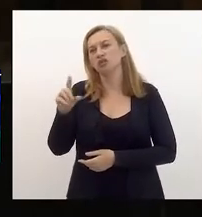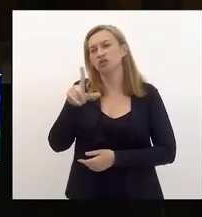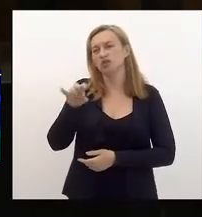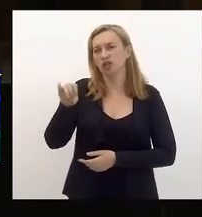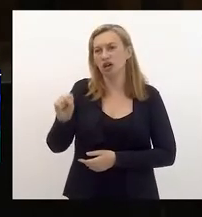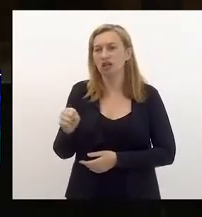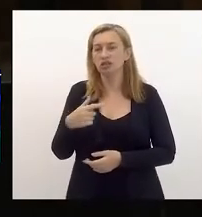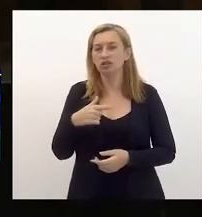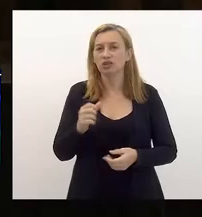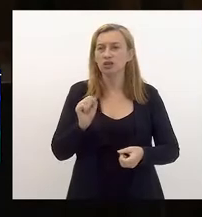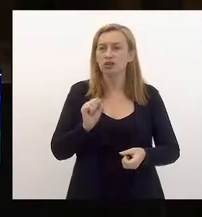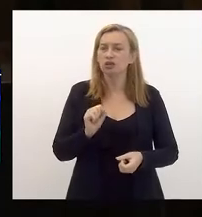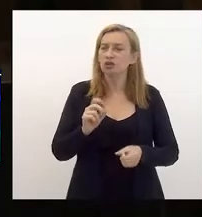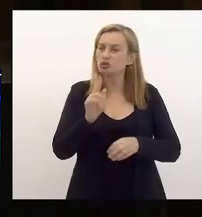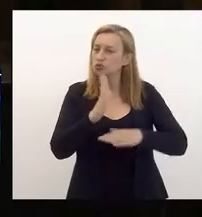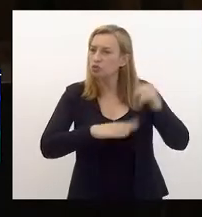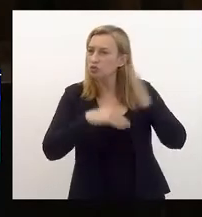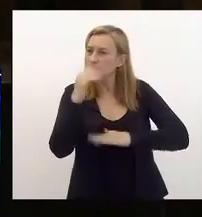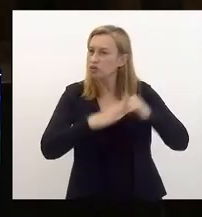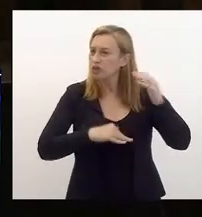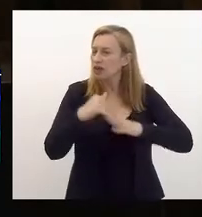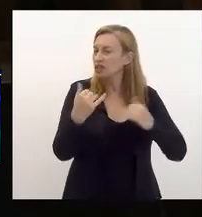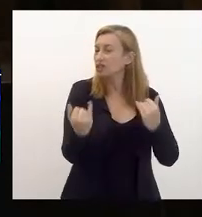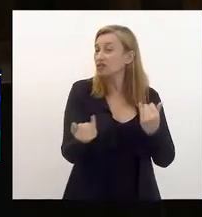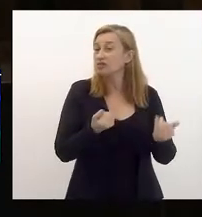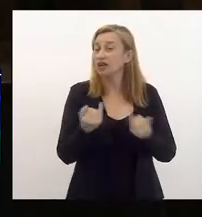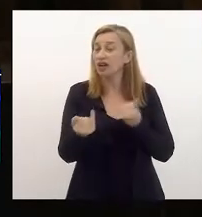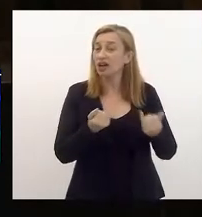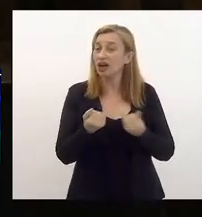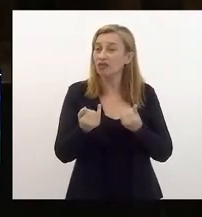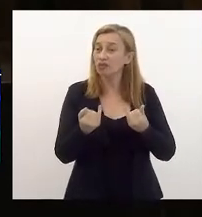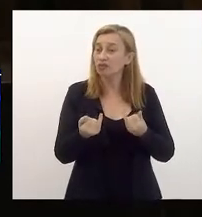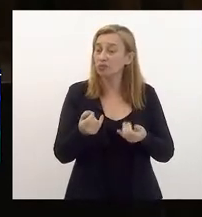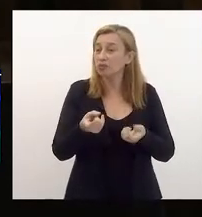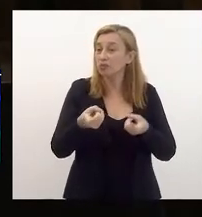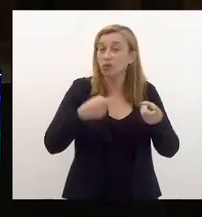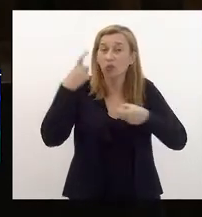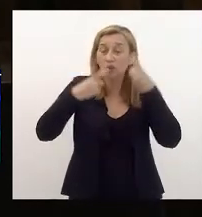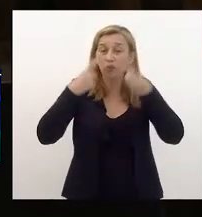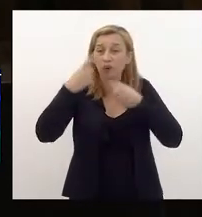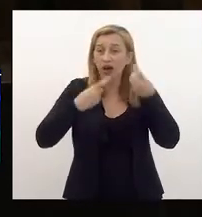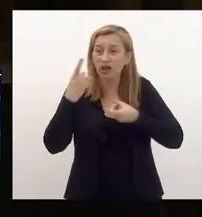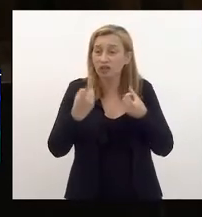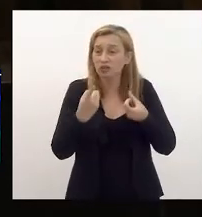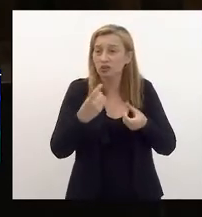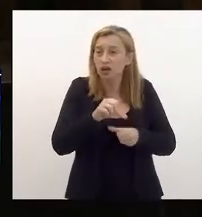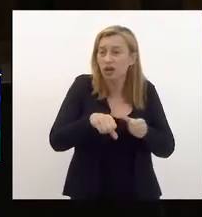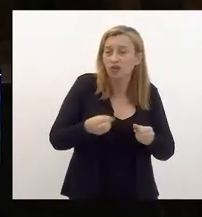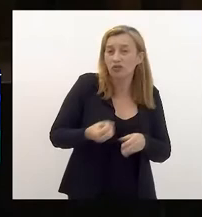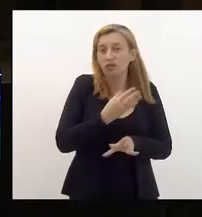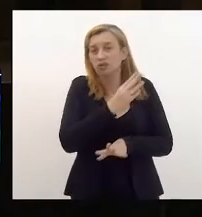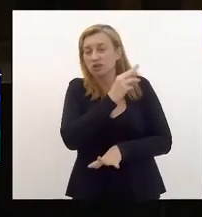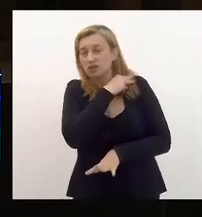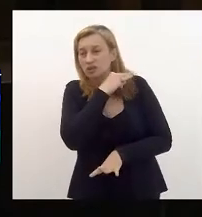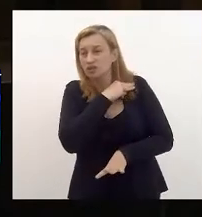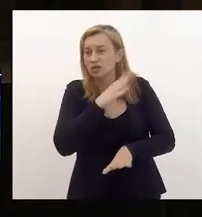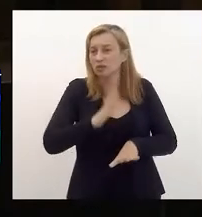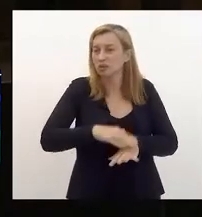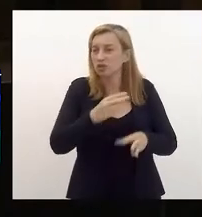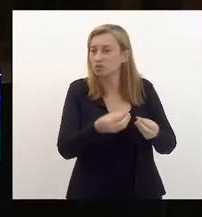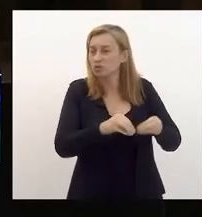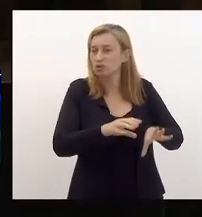com essa preocupação de como no meio dessa crise que a educação vive no Brasil inteiro, a reforma do ensino médio vai ser mais um componente para trazer